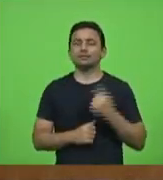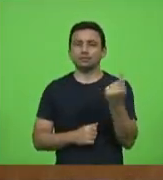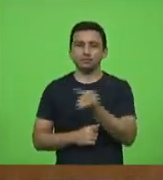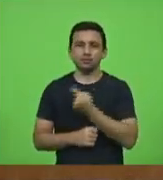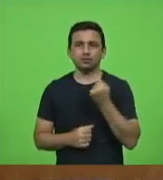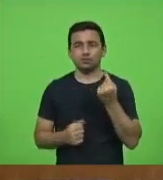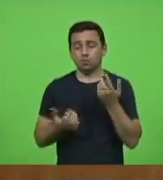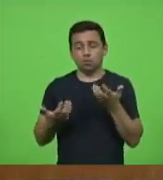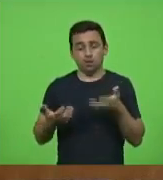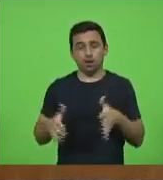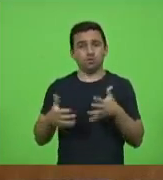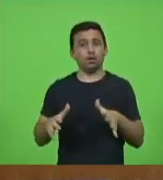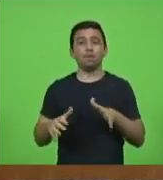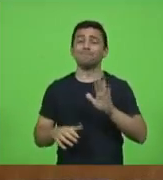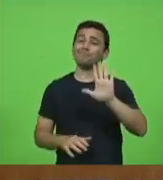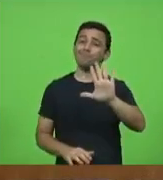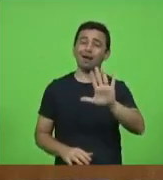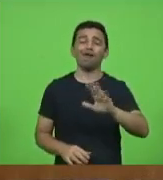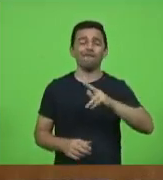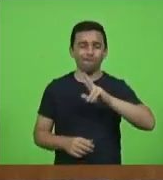queremos mas vai acontecer